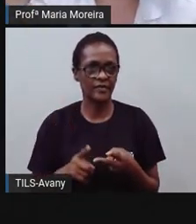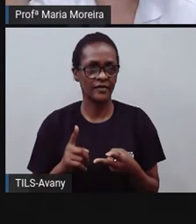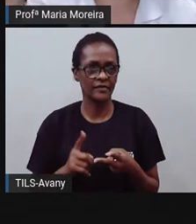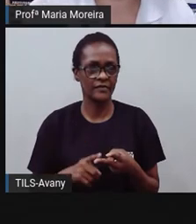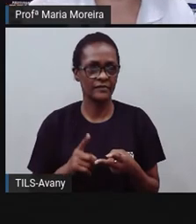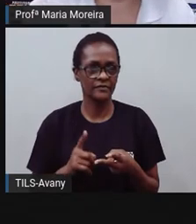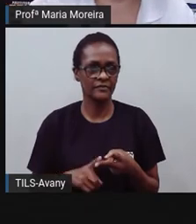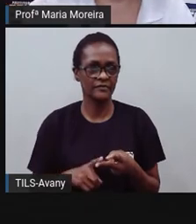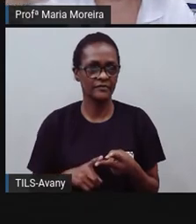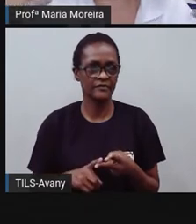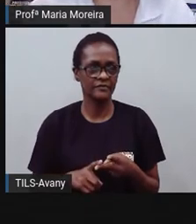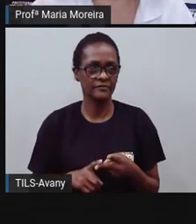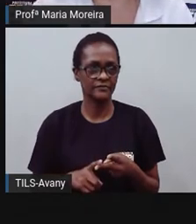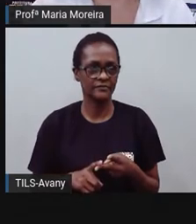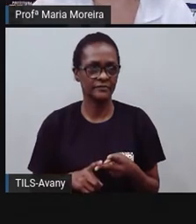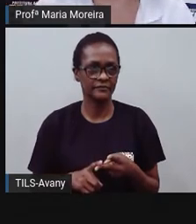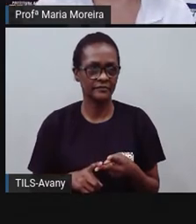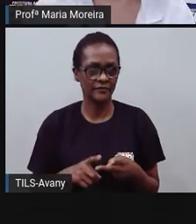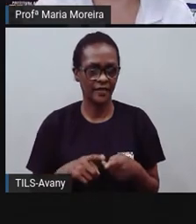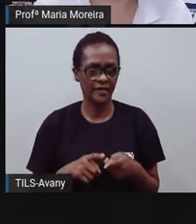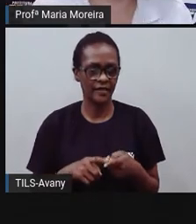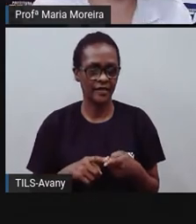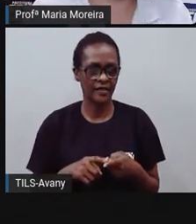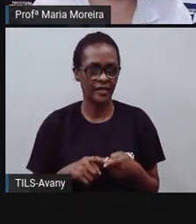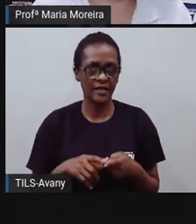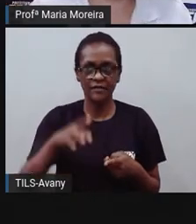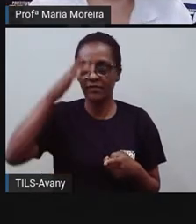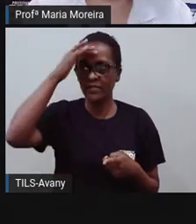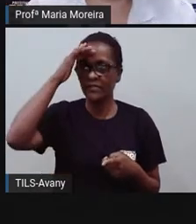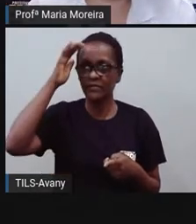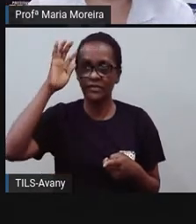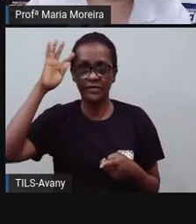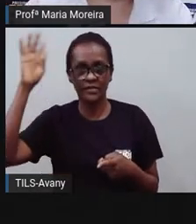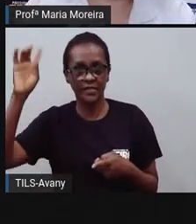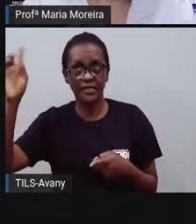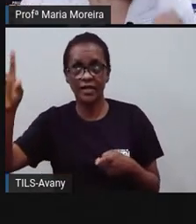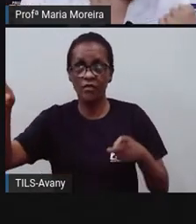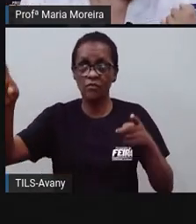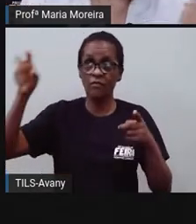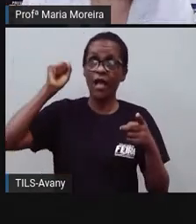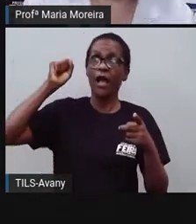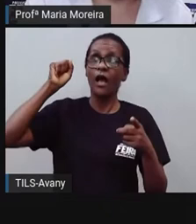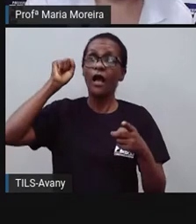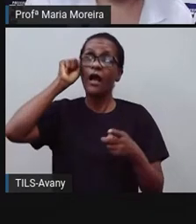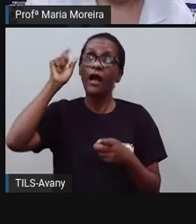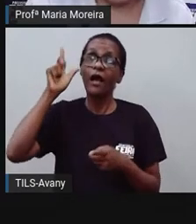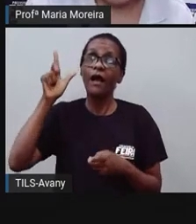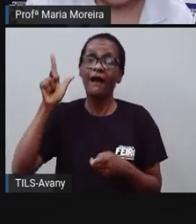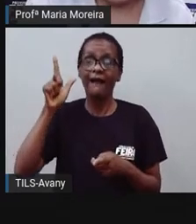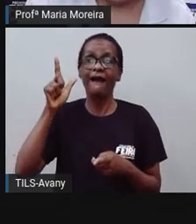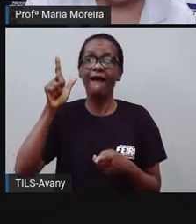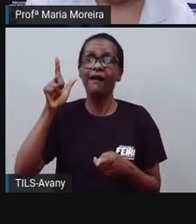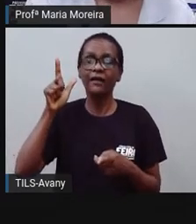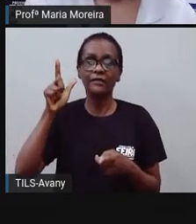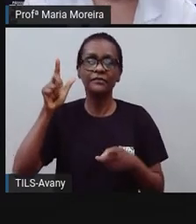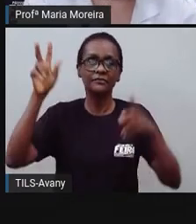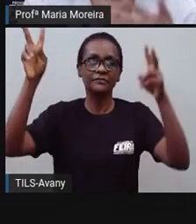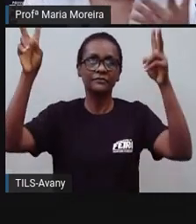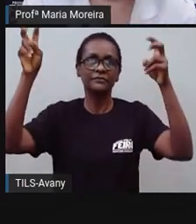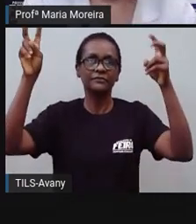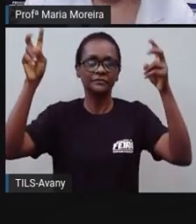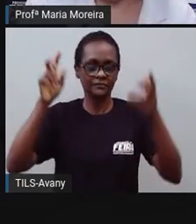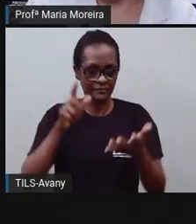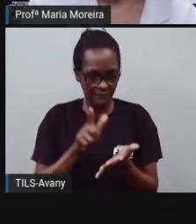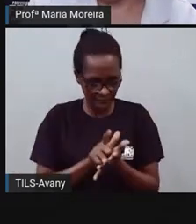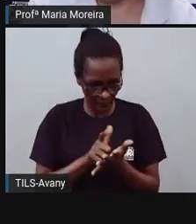atenção aí pra aquela notícia. E a gente vai decidir, através do título, se nos interessa ou não. Então, às vezes, está